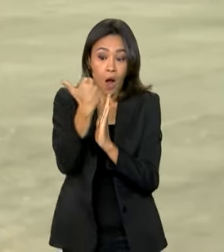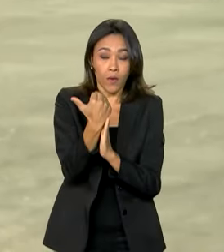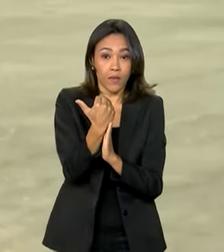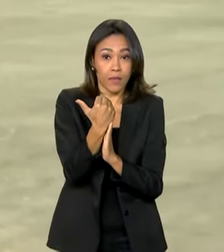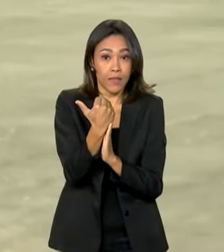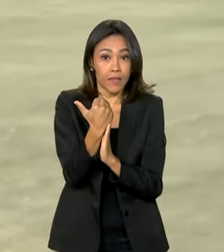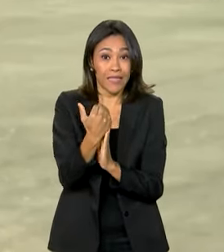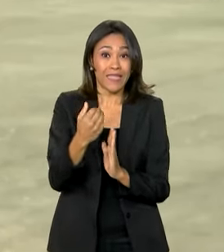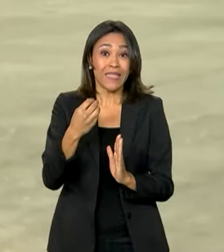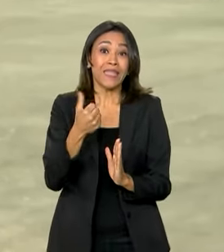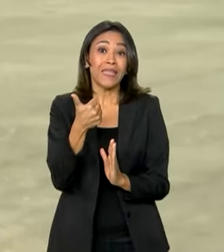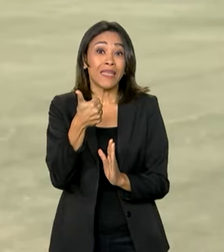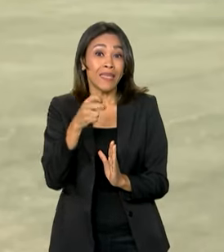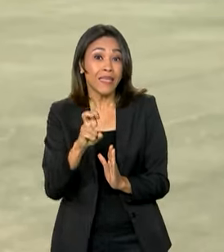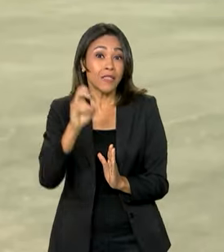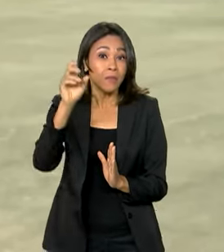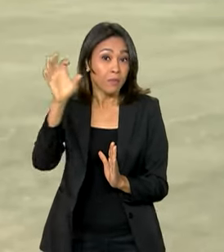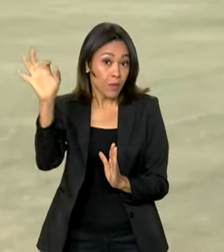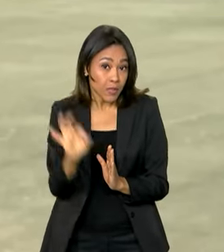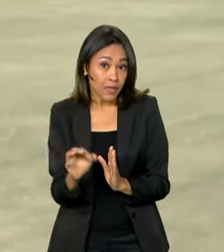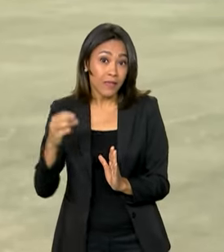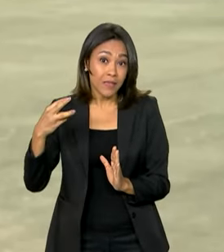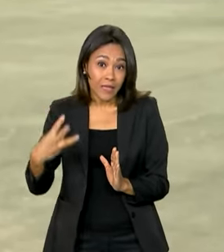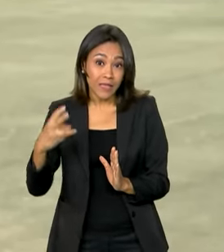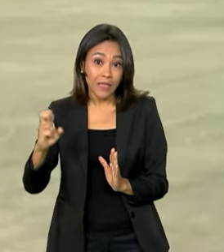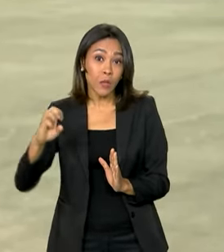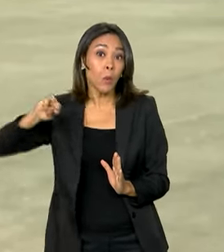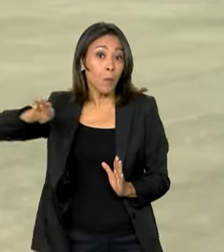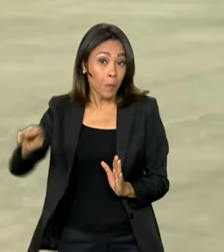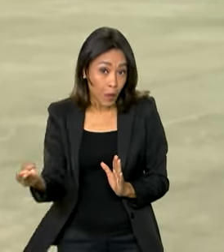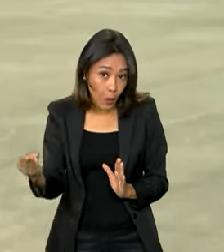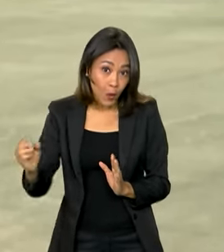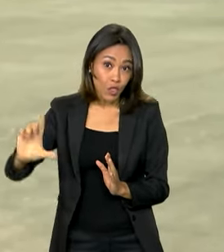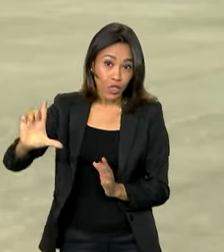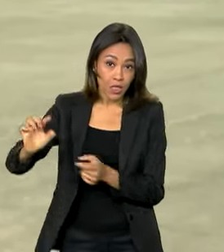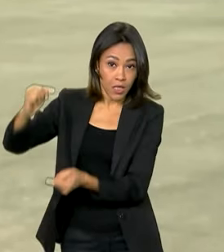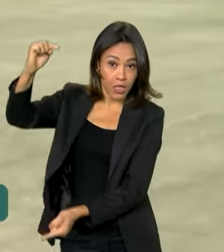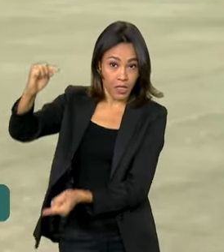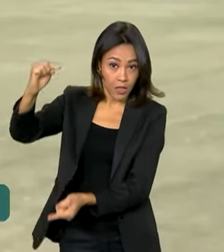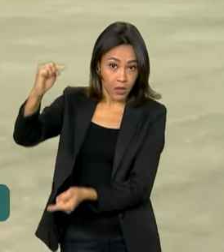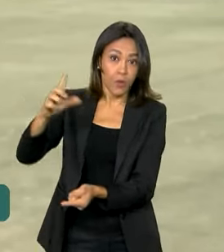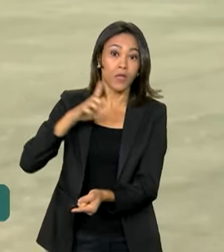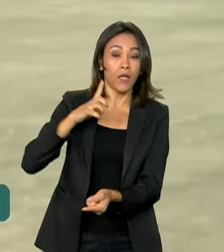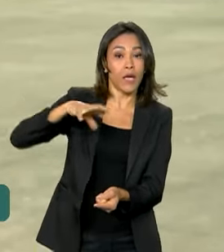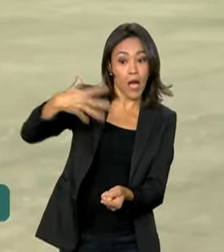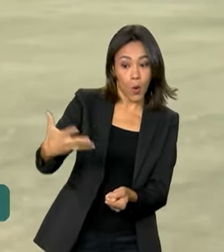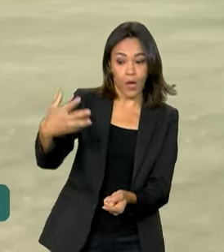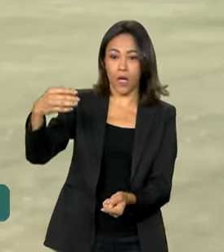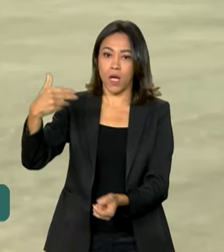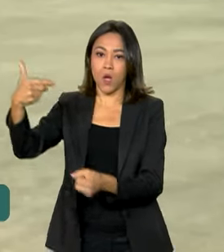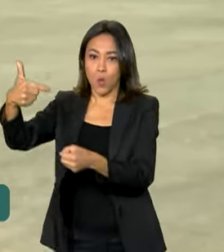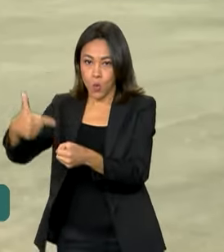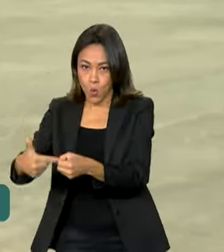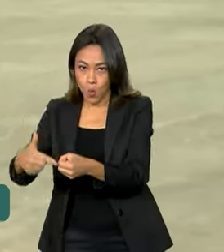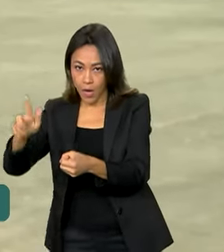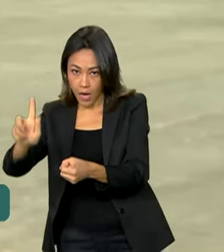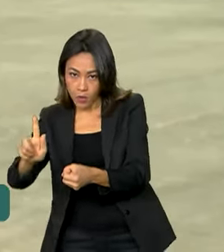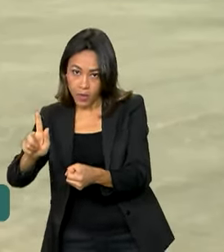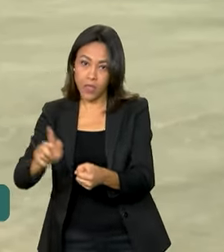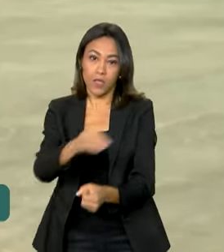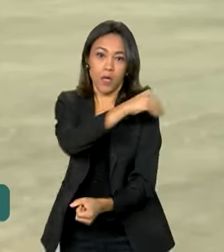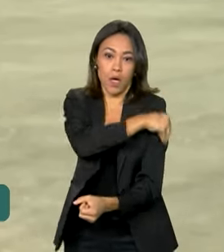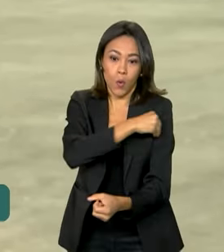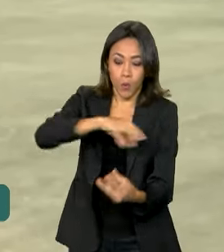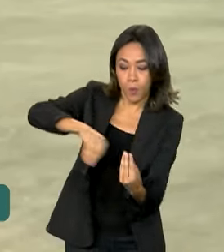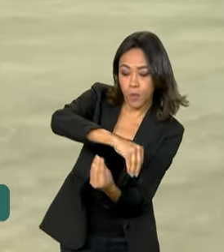35 bilhões de litros produzidos. A produção de etanol anidro, que é misturado à gasolina, aumentou 13,5% em